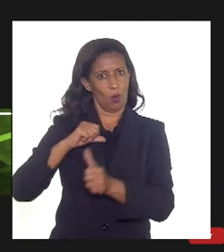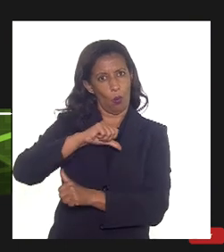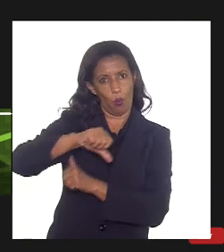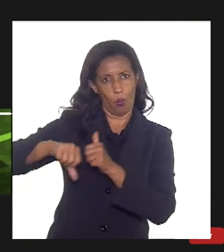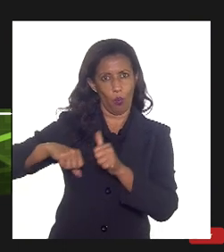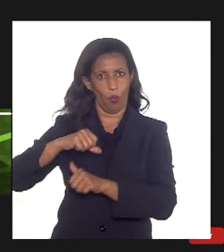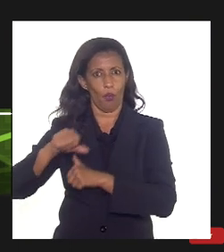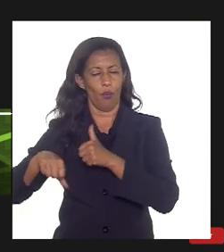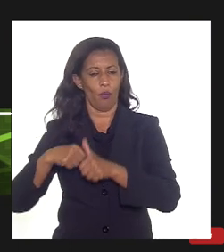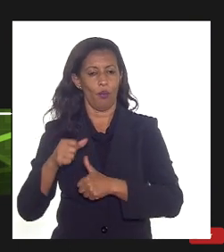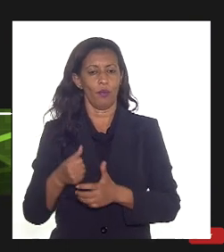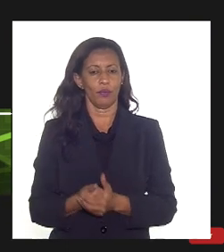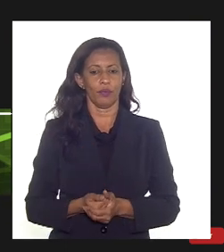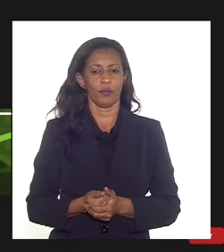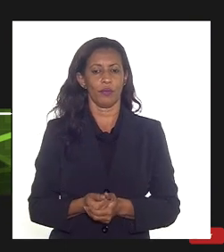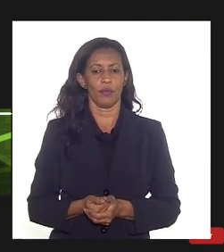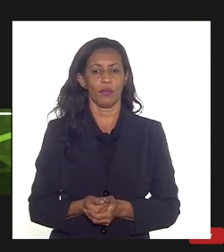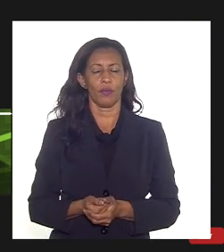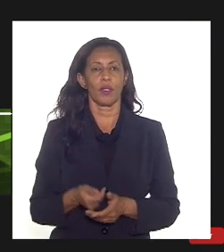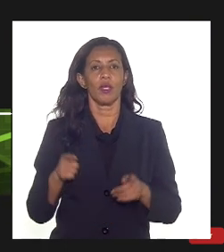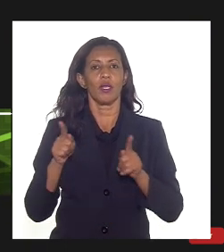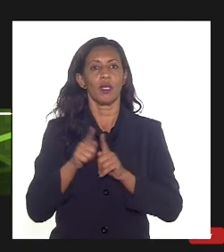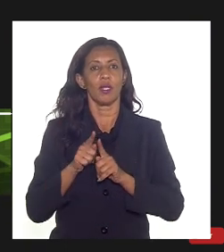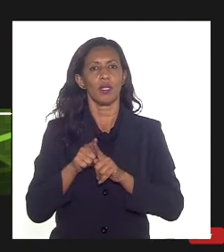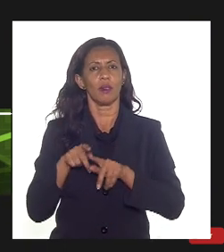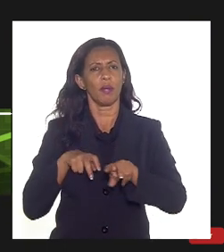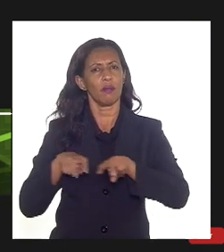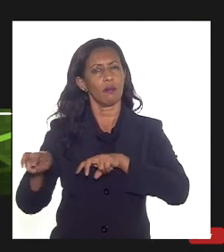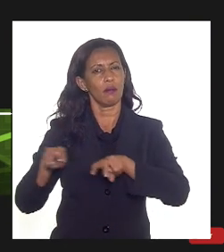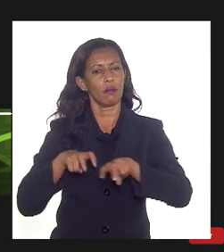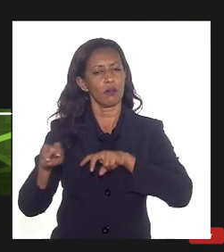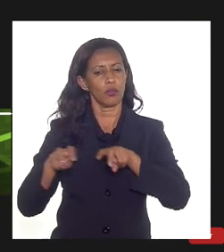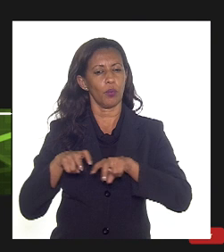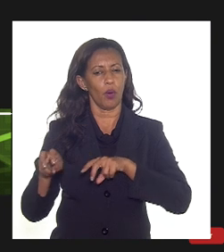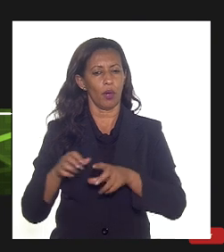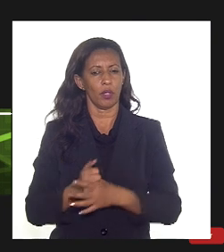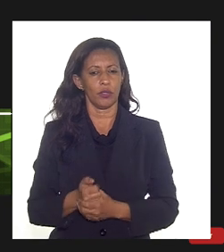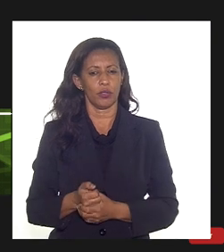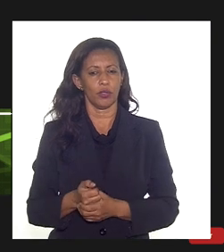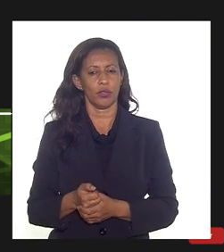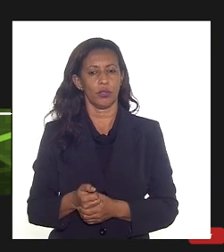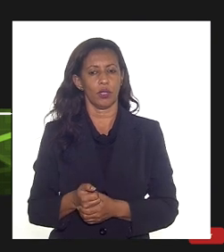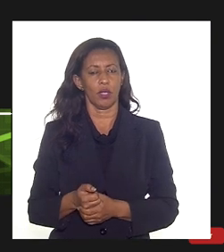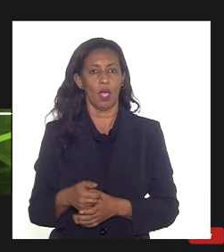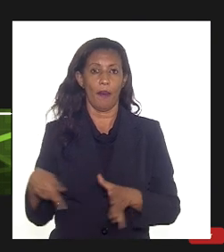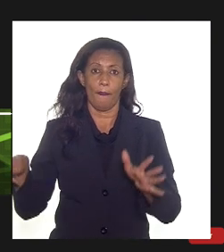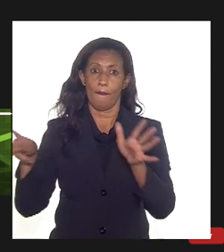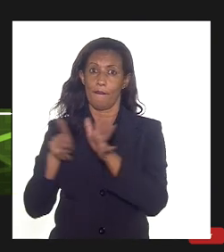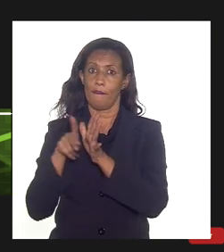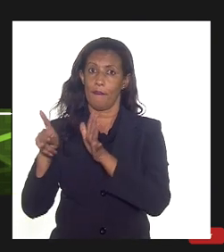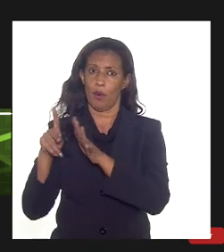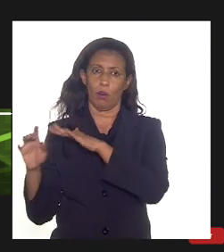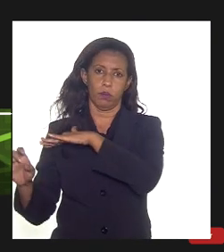e a parcela de transporte é definida de uma tal maneira a repassar o custo com as transportadoras